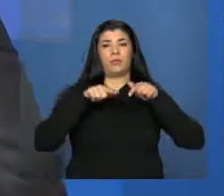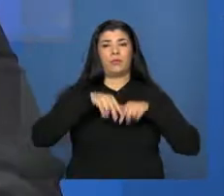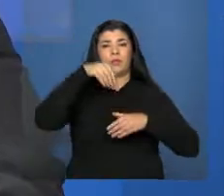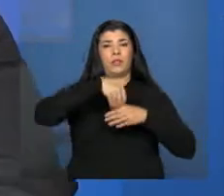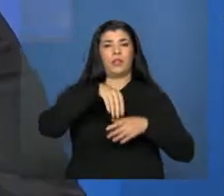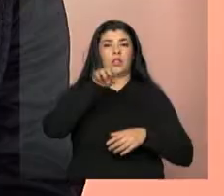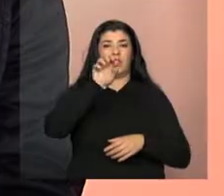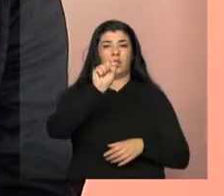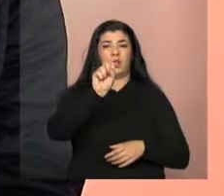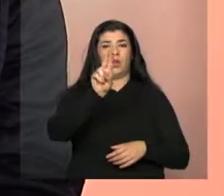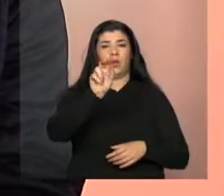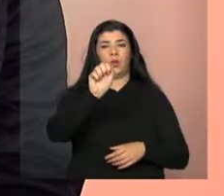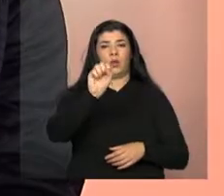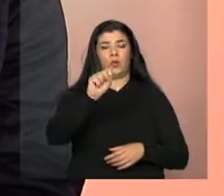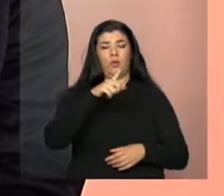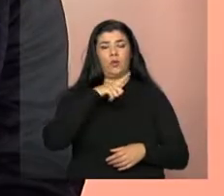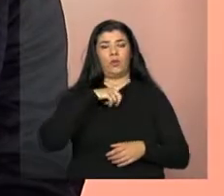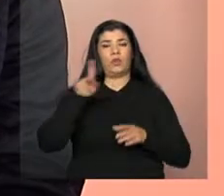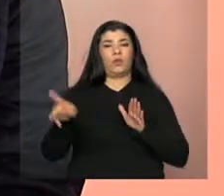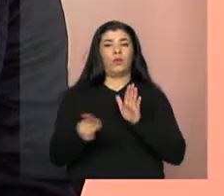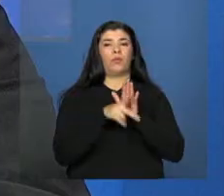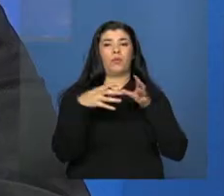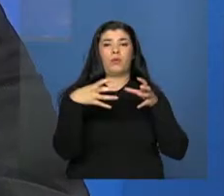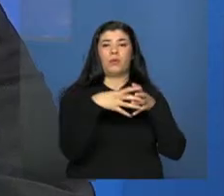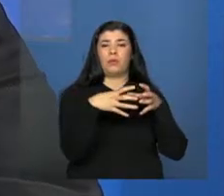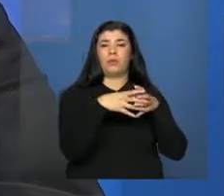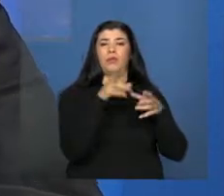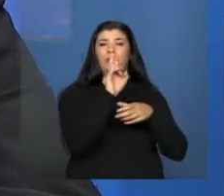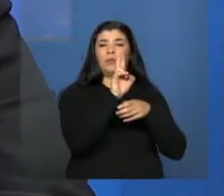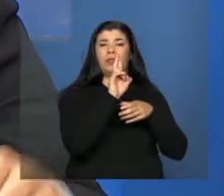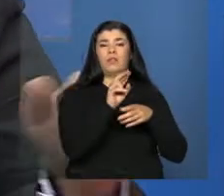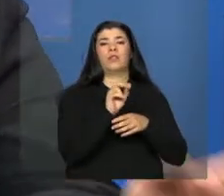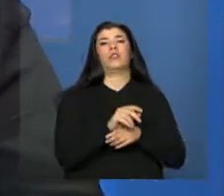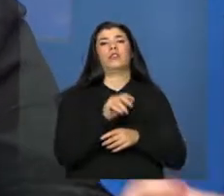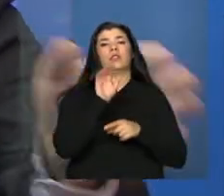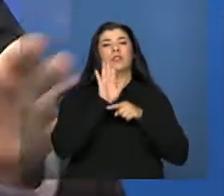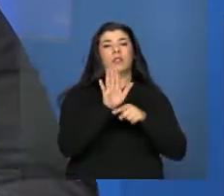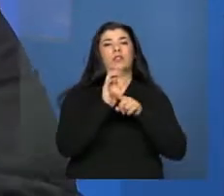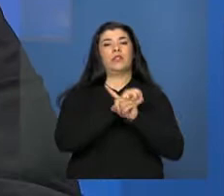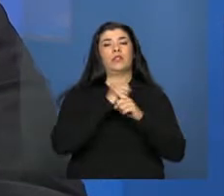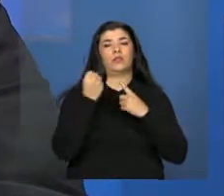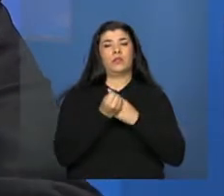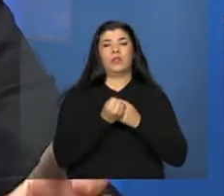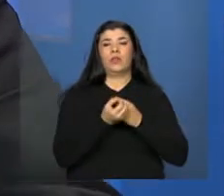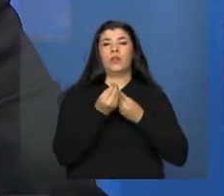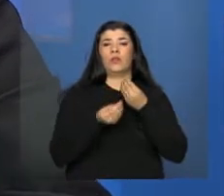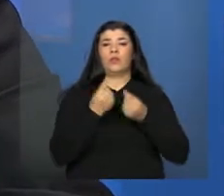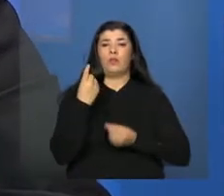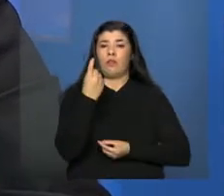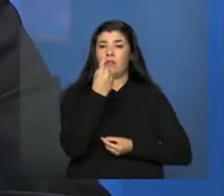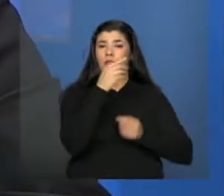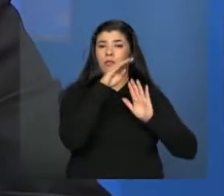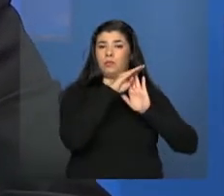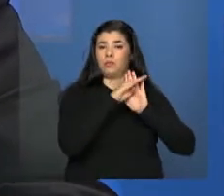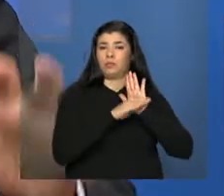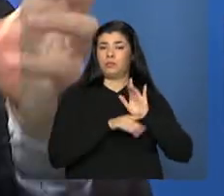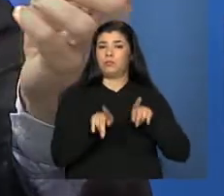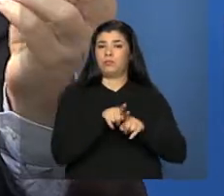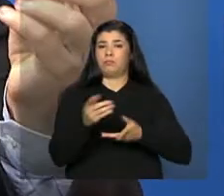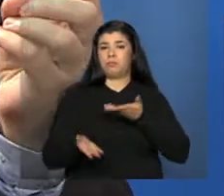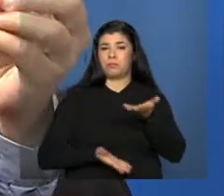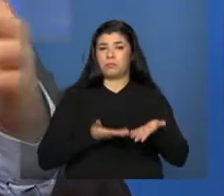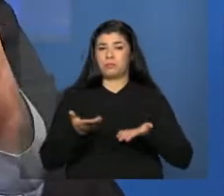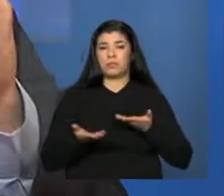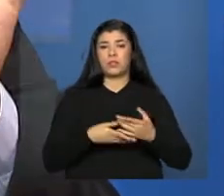eles integram a equipe de referência do sistema de assistência social de cada serviço e programa, porque não é algo tão